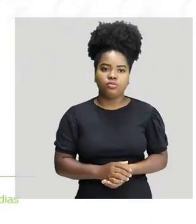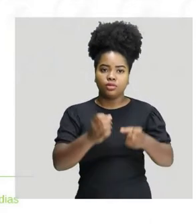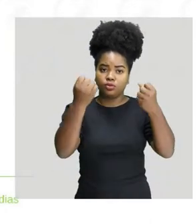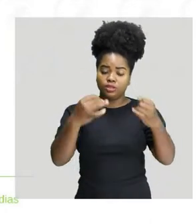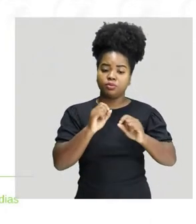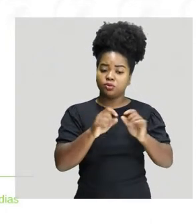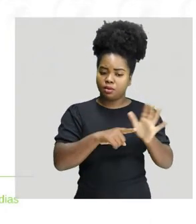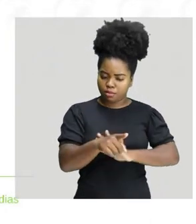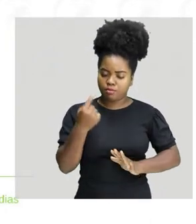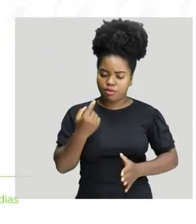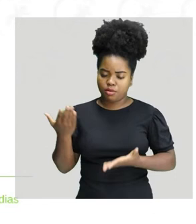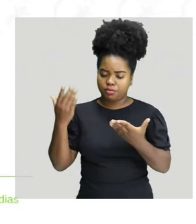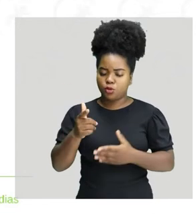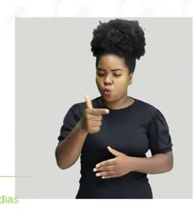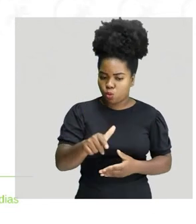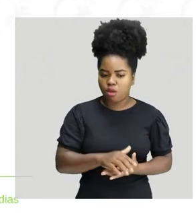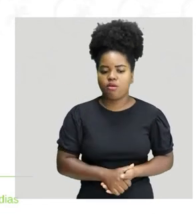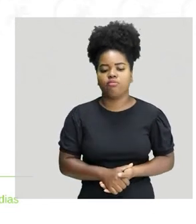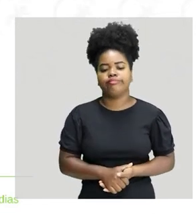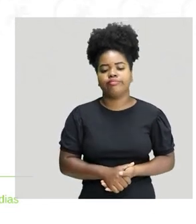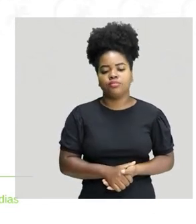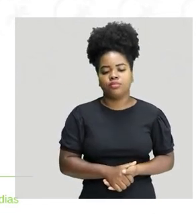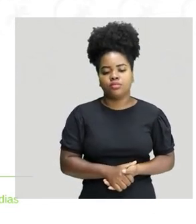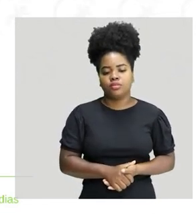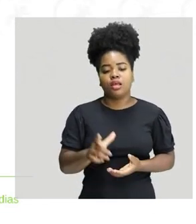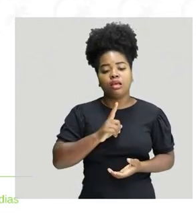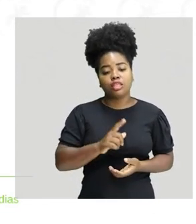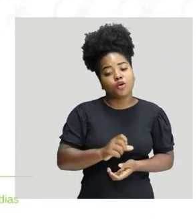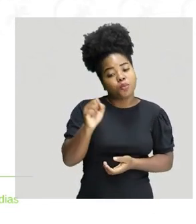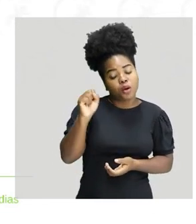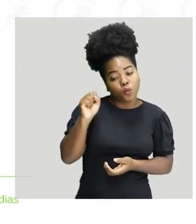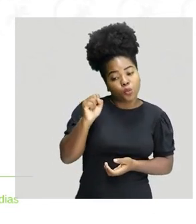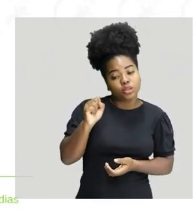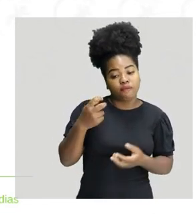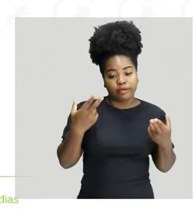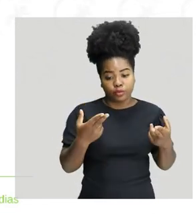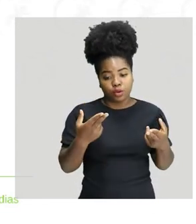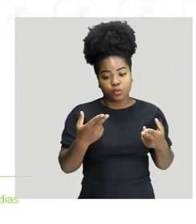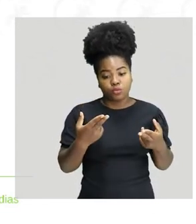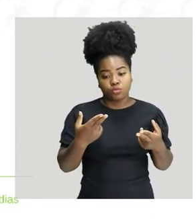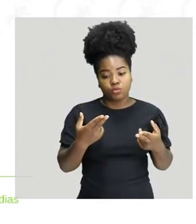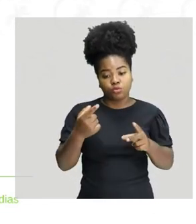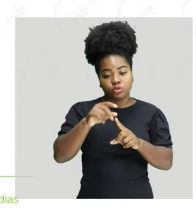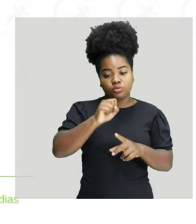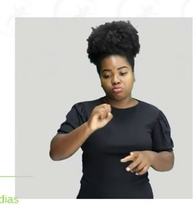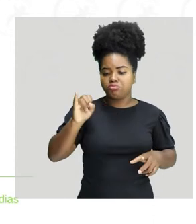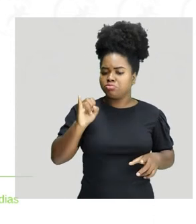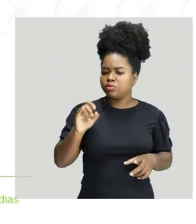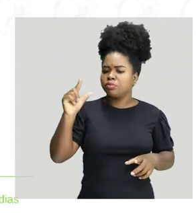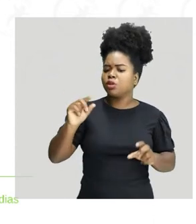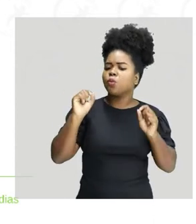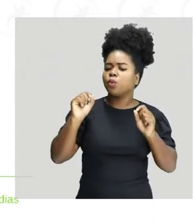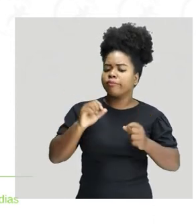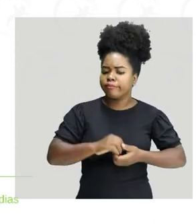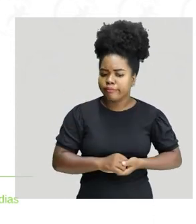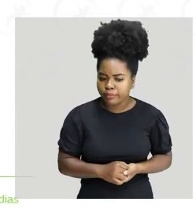está falando o seguinte, ó, considerando uma mesma oitava, a nota si é a que tem menor o que.